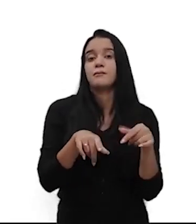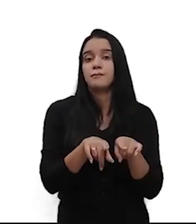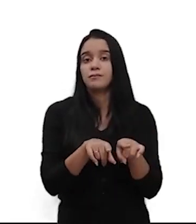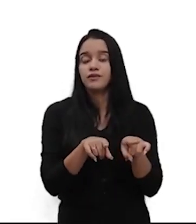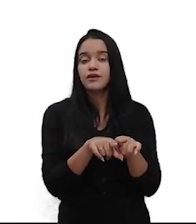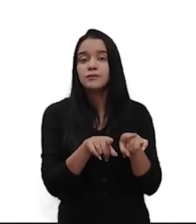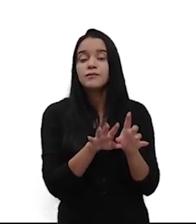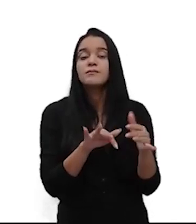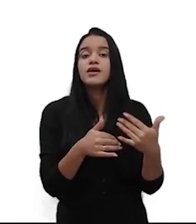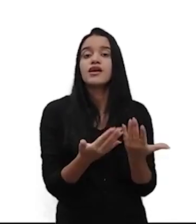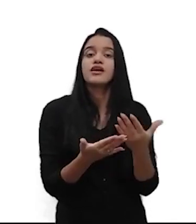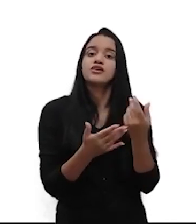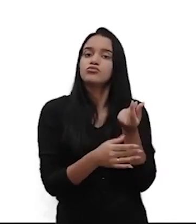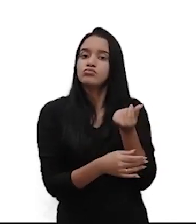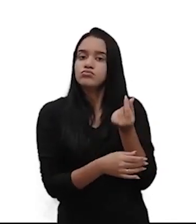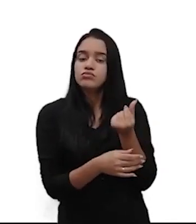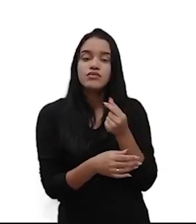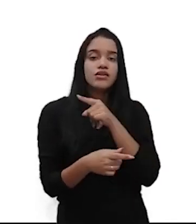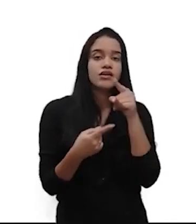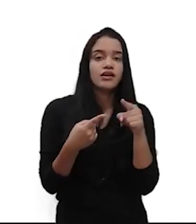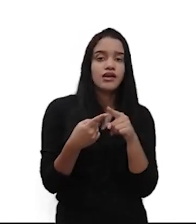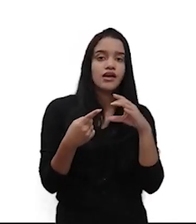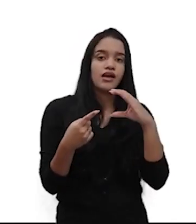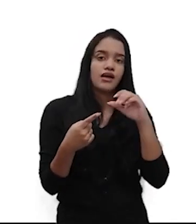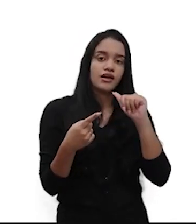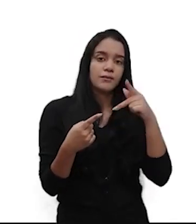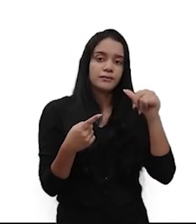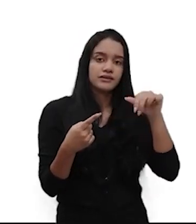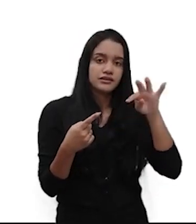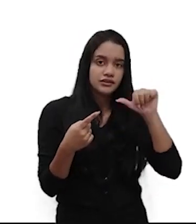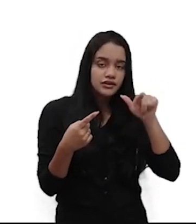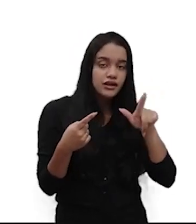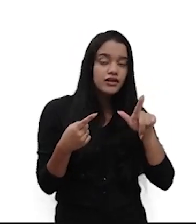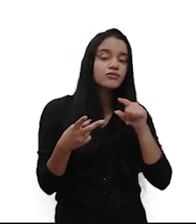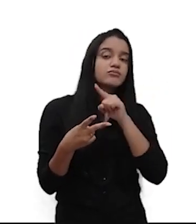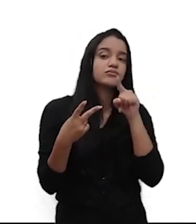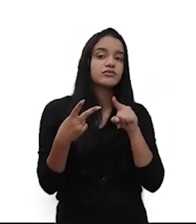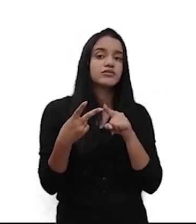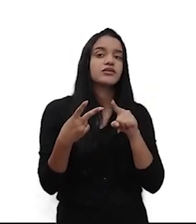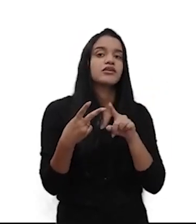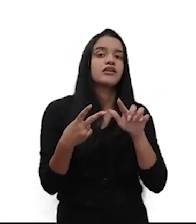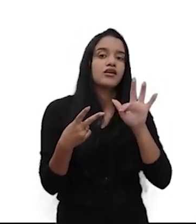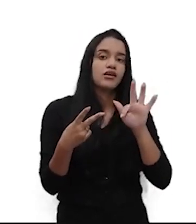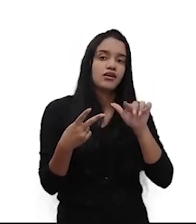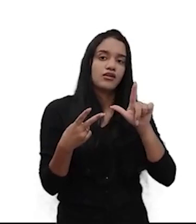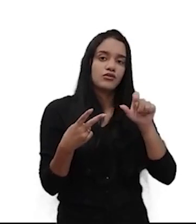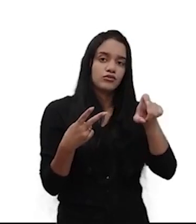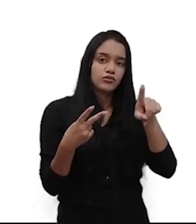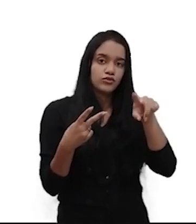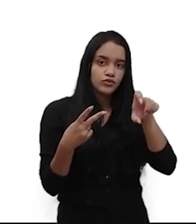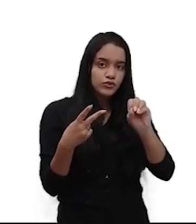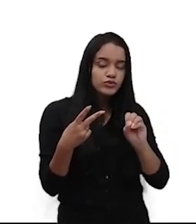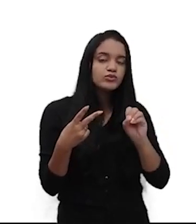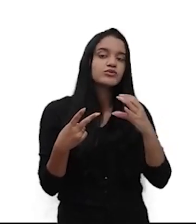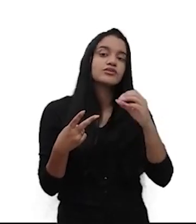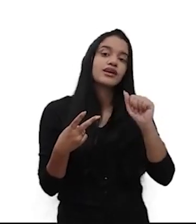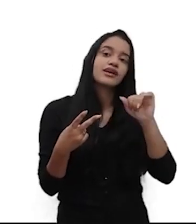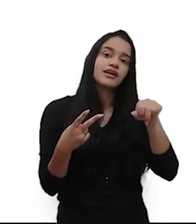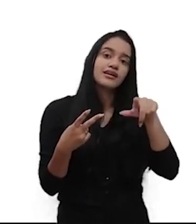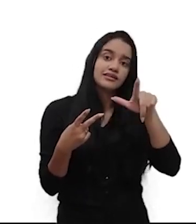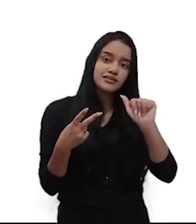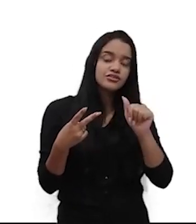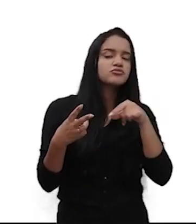giro, fluxo de caixa. Então, é um instrumento que permite aos interessados calcular informações sobre possíveis